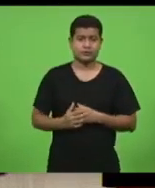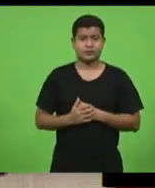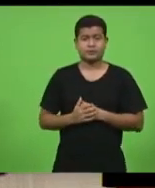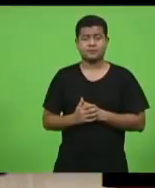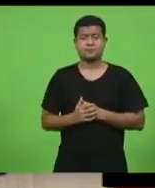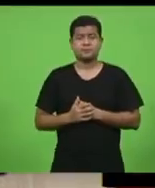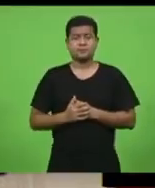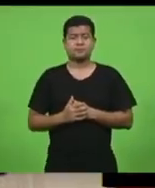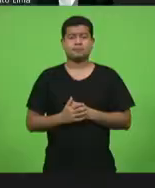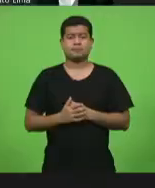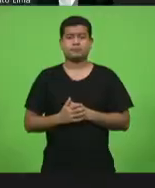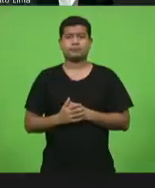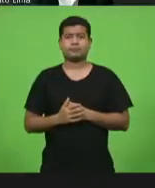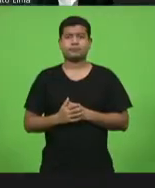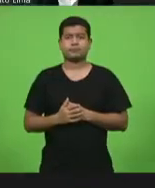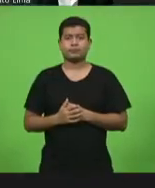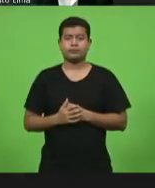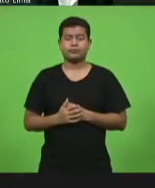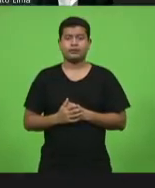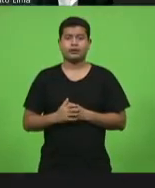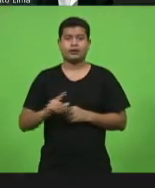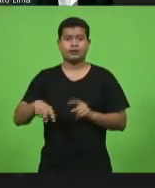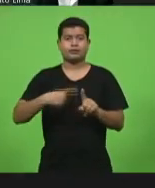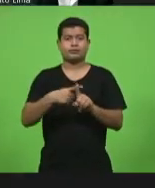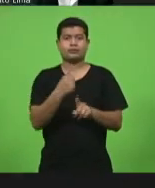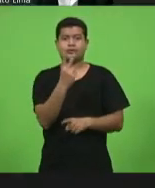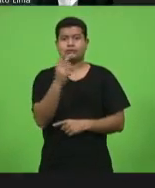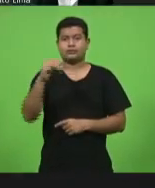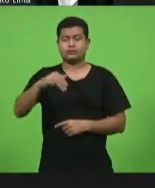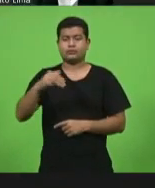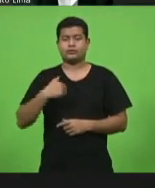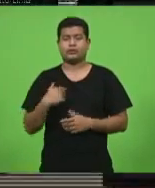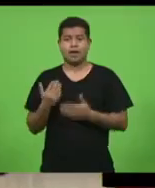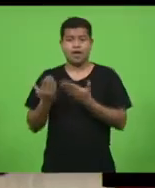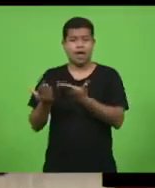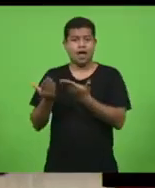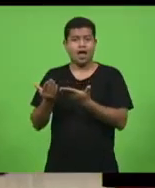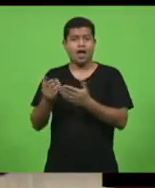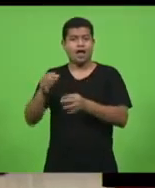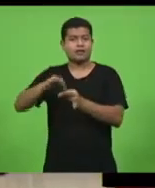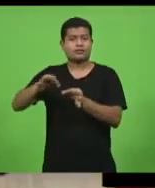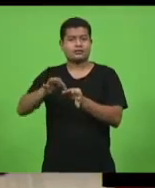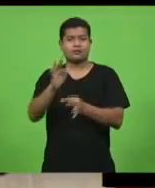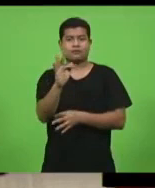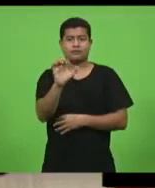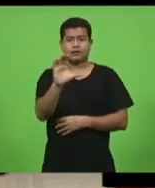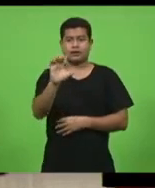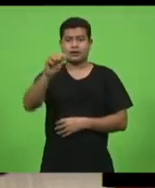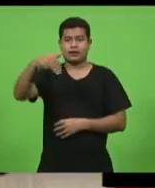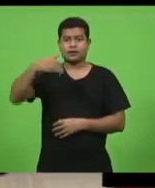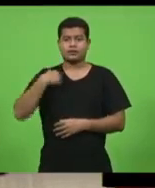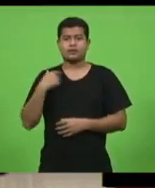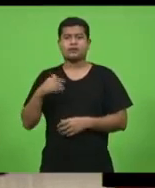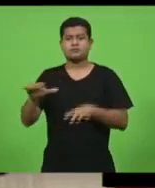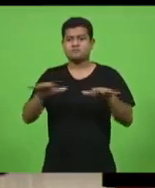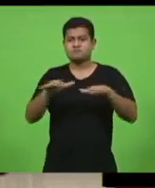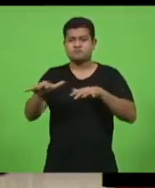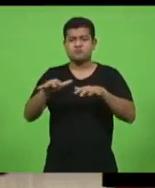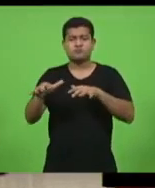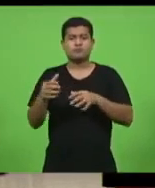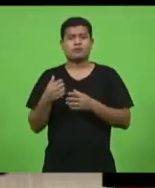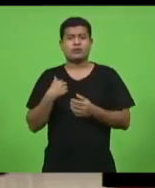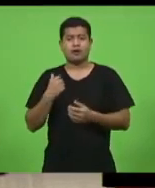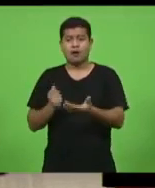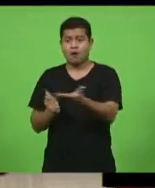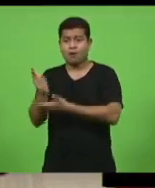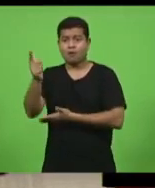Mais dois minutos para encerrar. A FECAM está fazendo esse movimento na compra e os prefeitos estão preocupados como é que eles vão comprar e